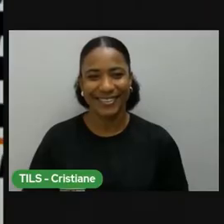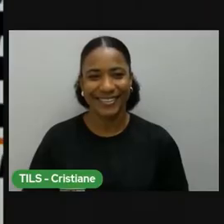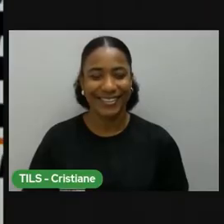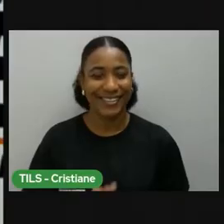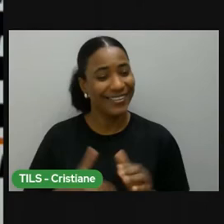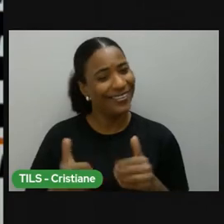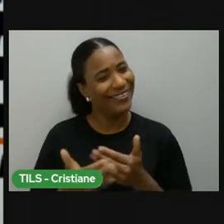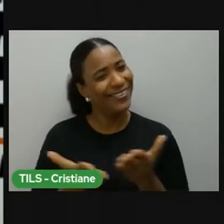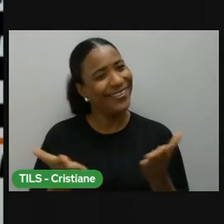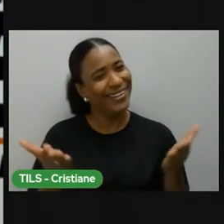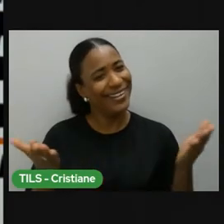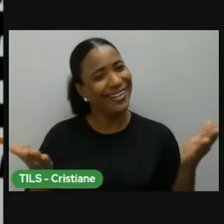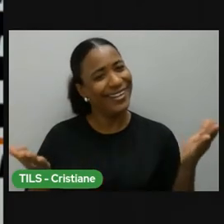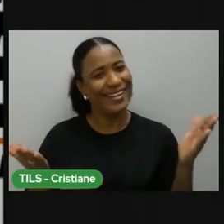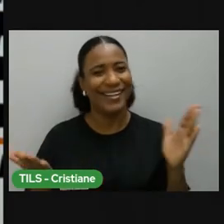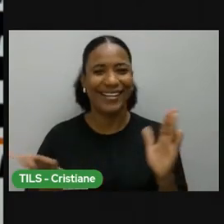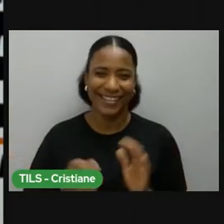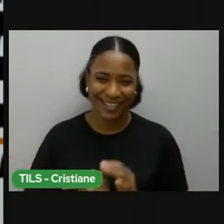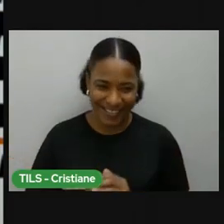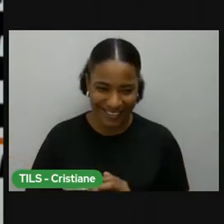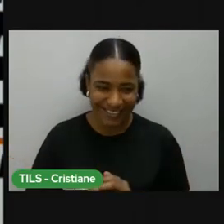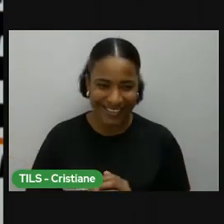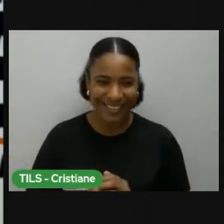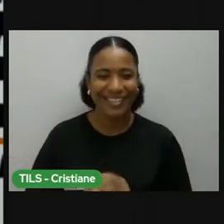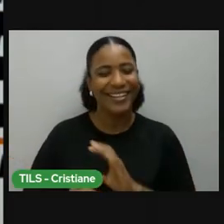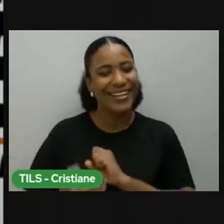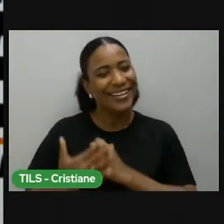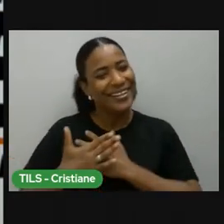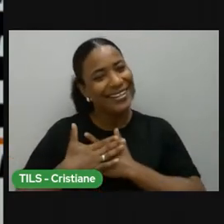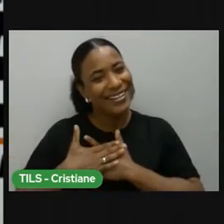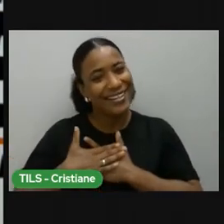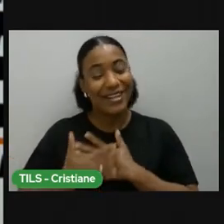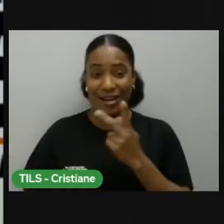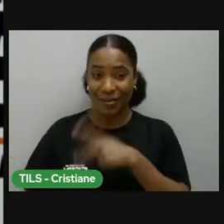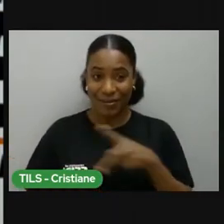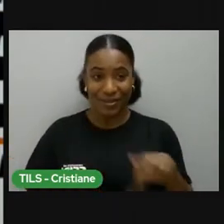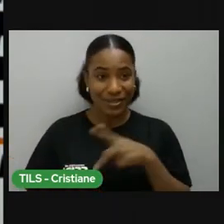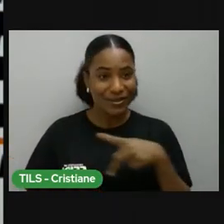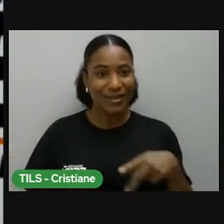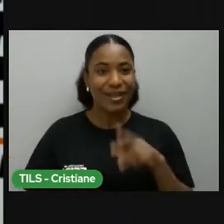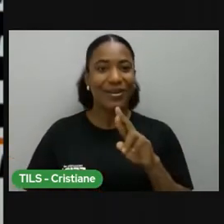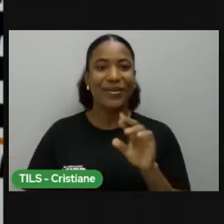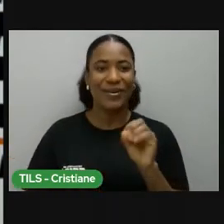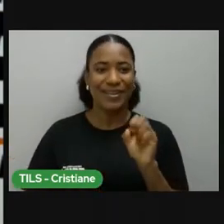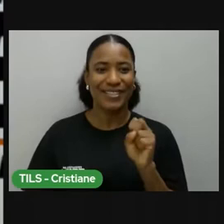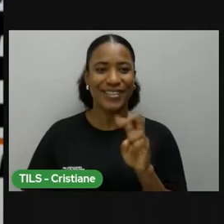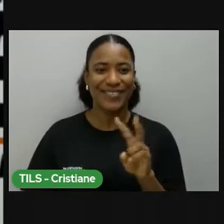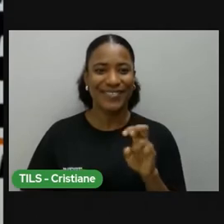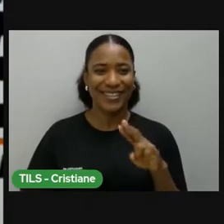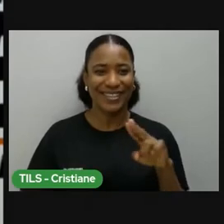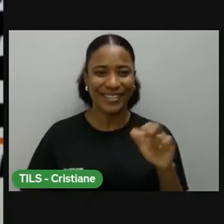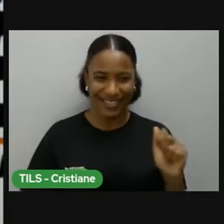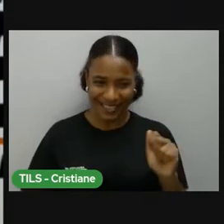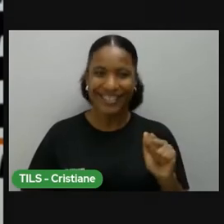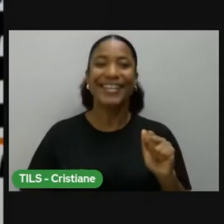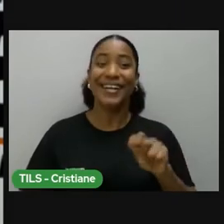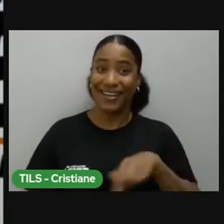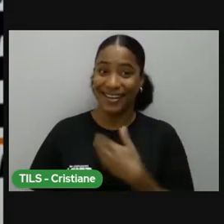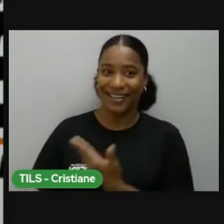Olá, meus amores, aqui é a professora Rosé Vânia Santos, a nossa intérprete Cris, né?